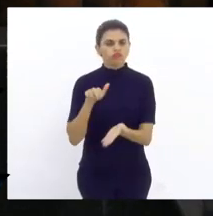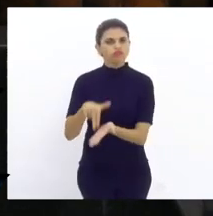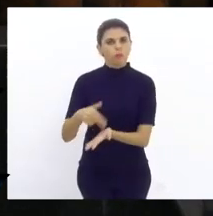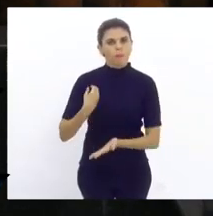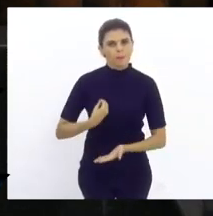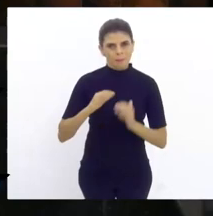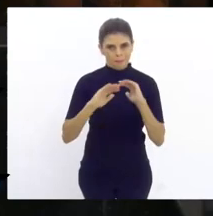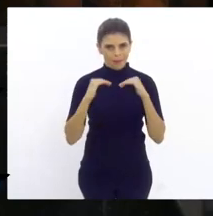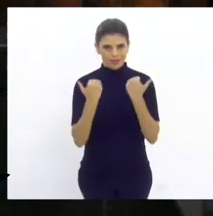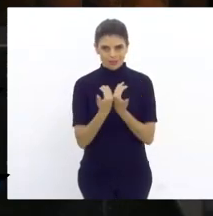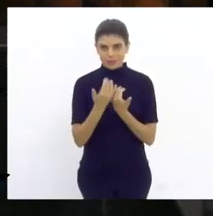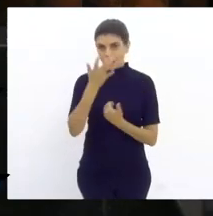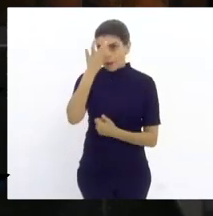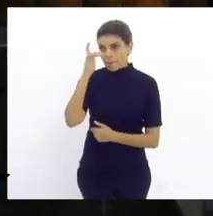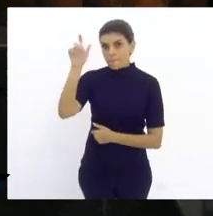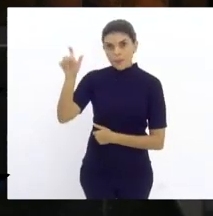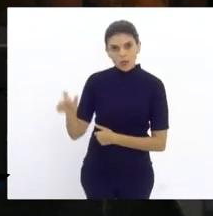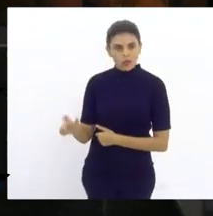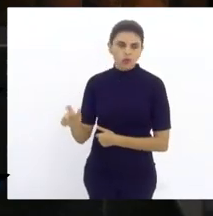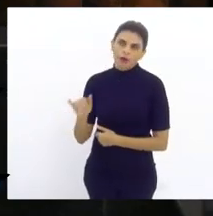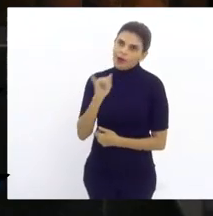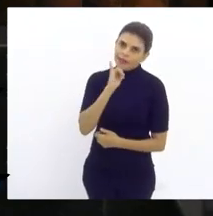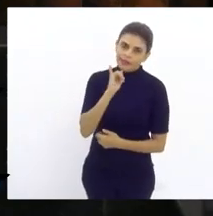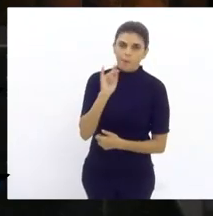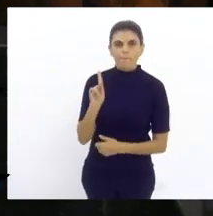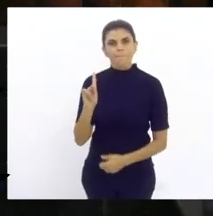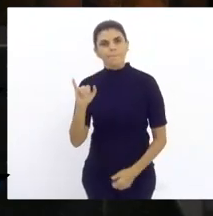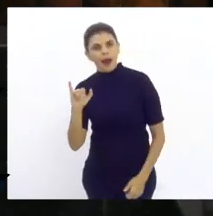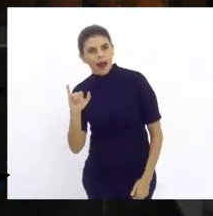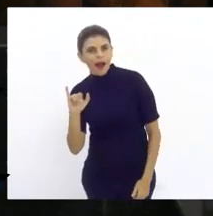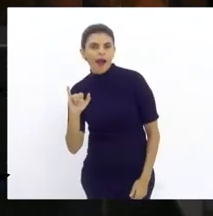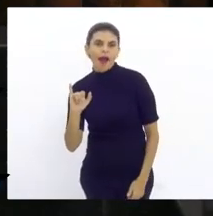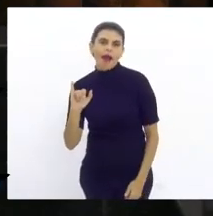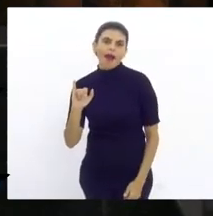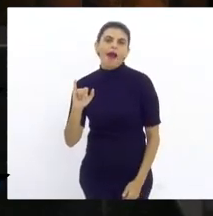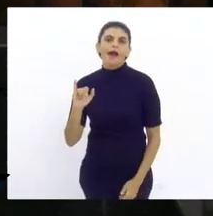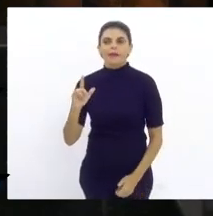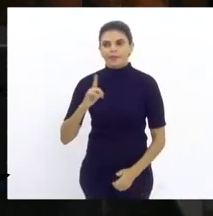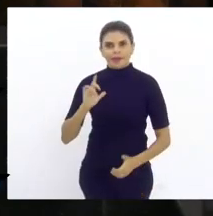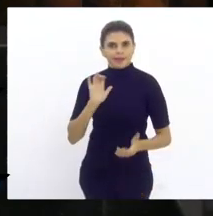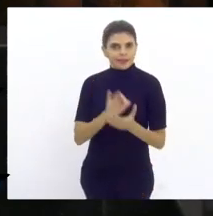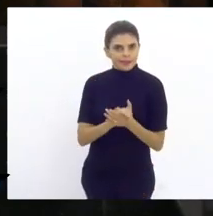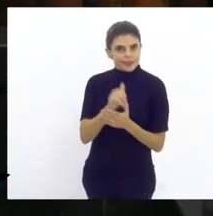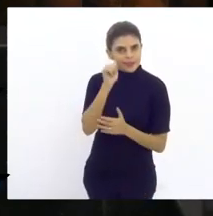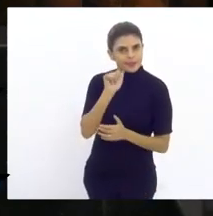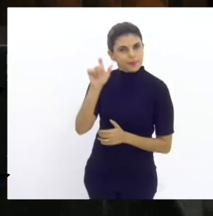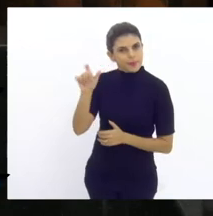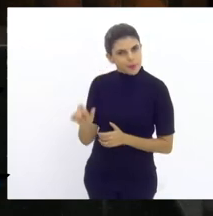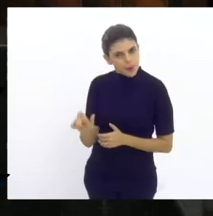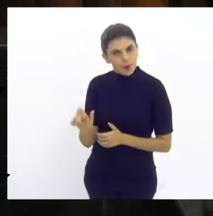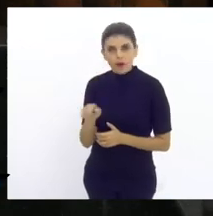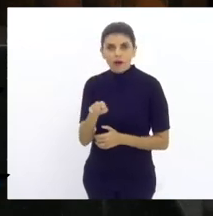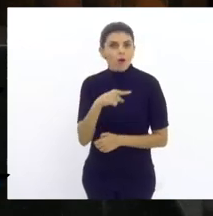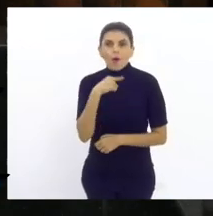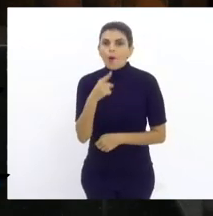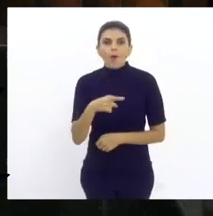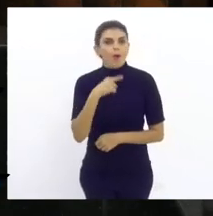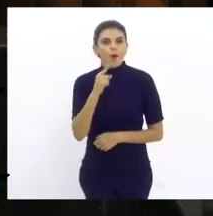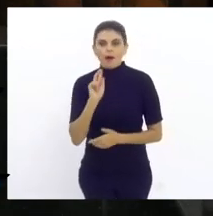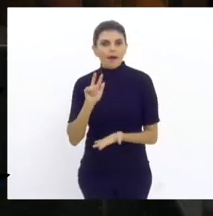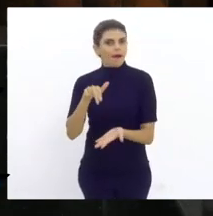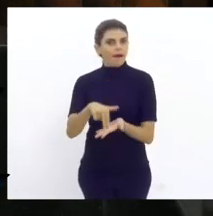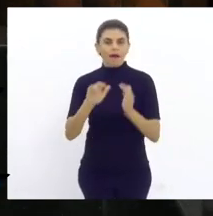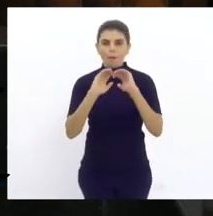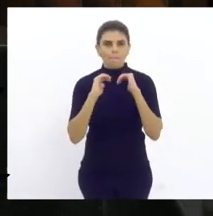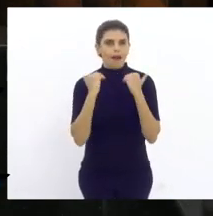Aquela pessoa que é um chefe de família, que tem um filho, tem a esposa, ele não consegue ir ao Maracanã